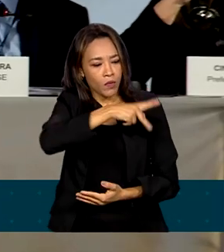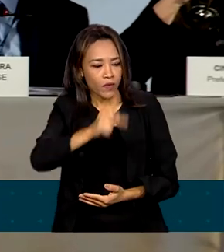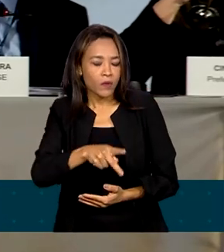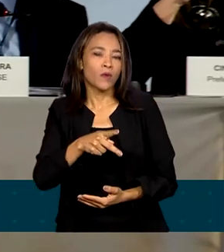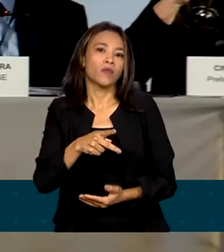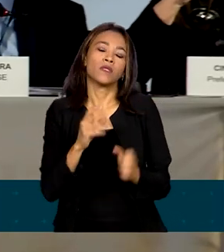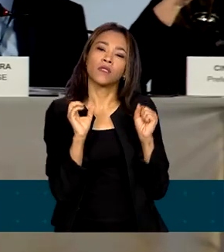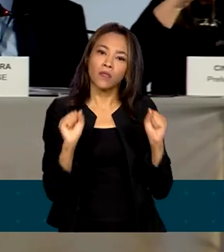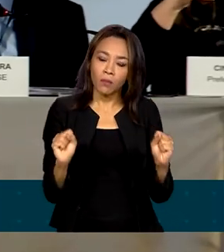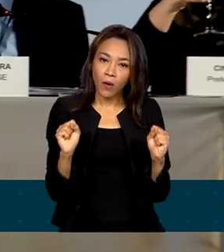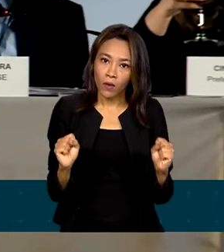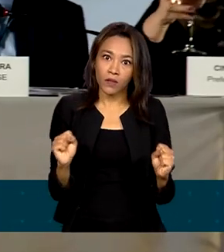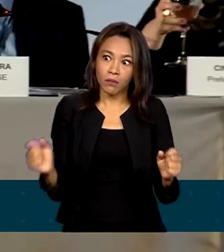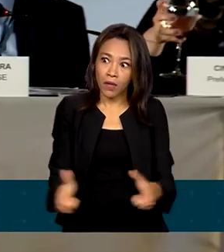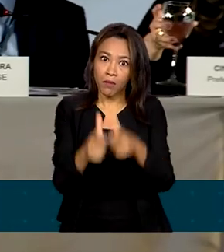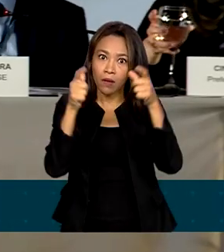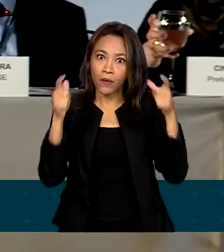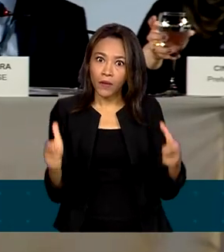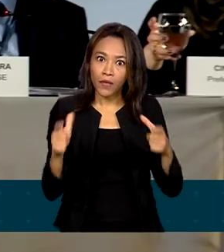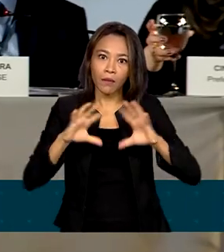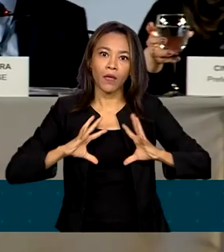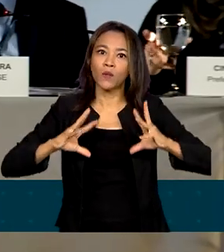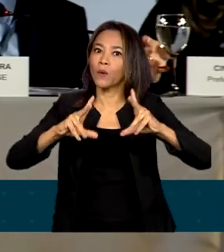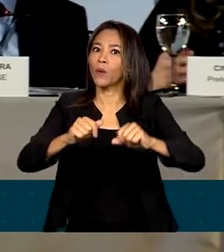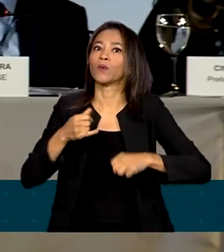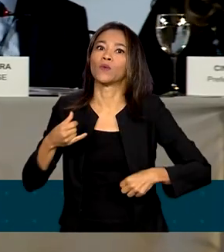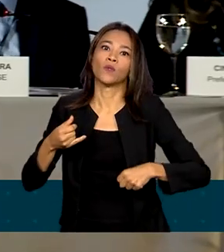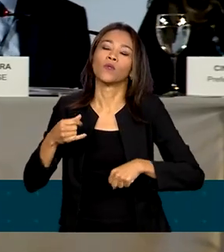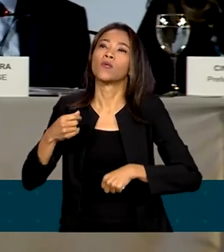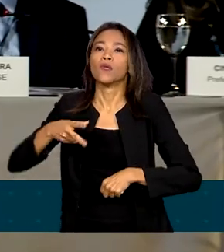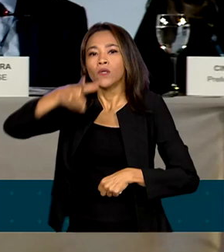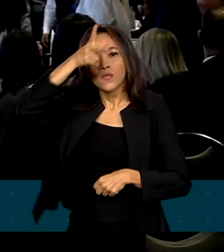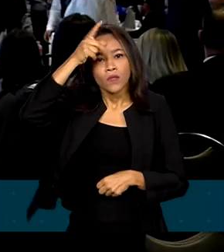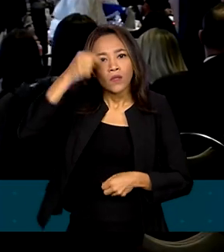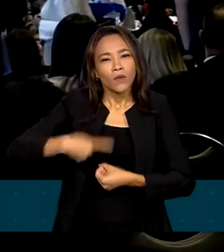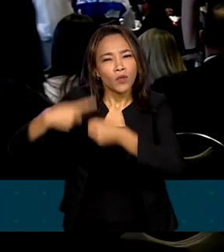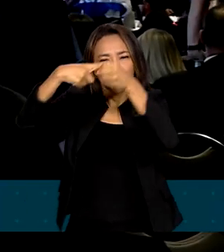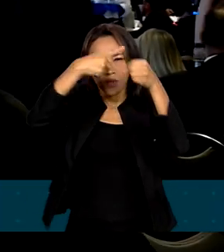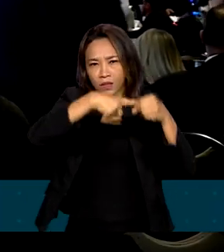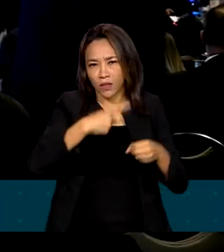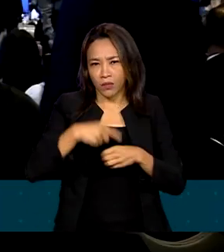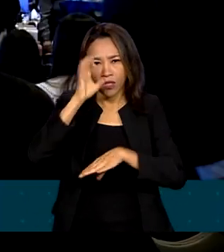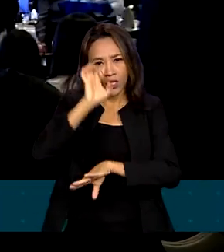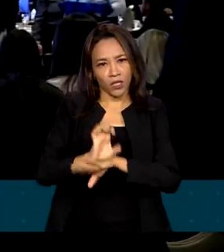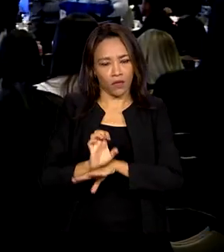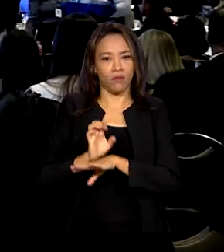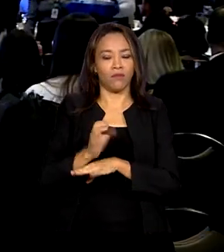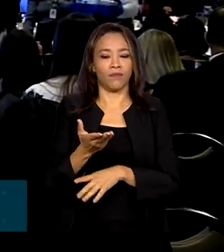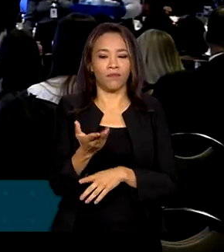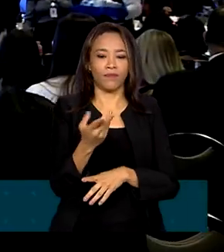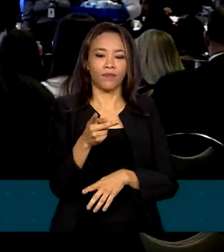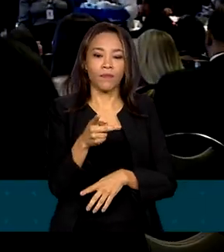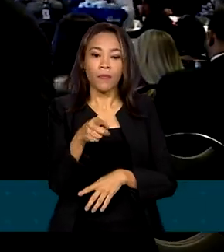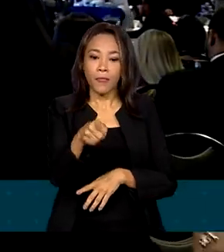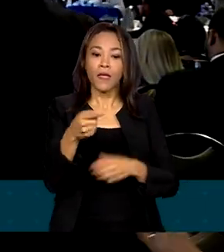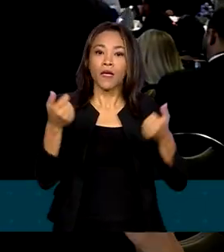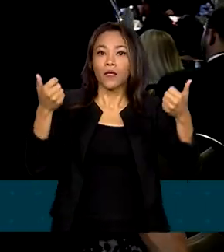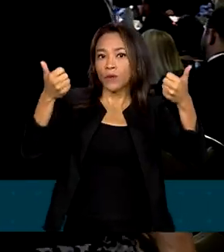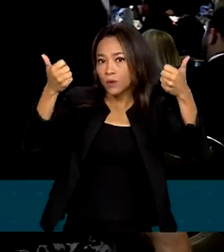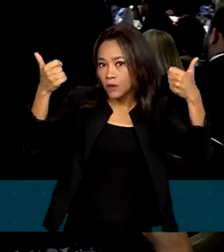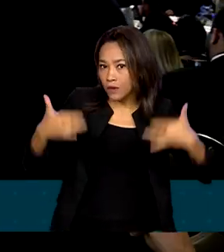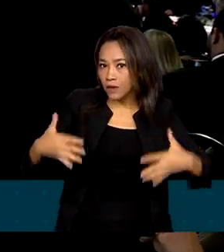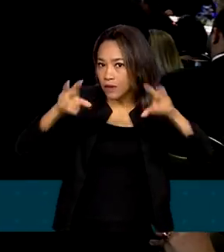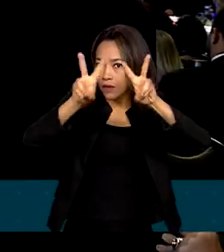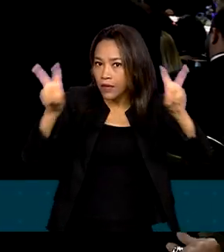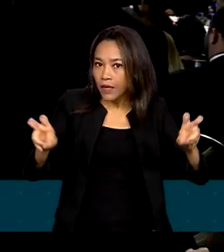sustentável para a grande maioria e para todos os municípios e estados dessa federação. O tema inovação também fez parte das discussões no